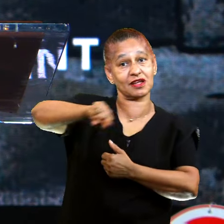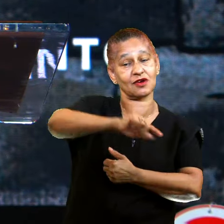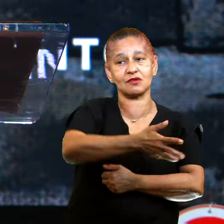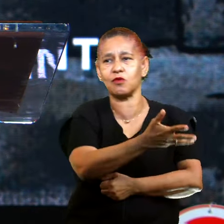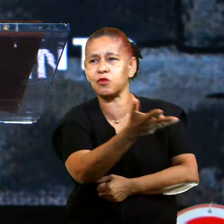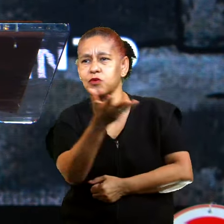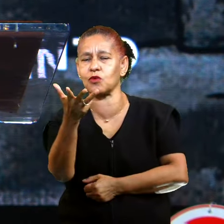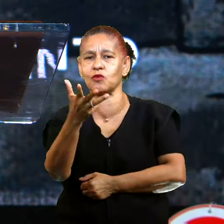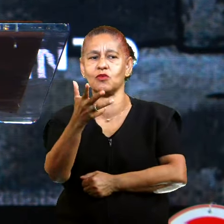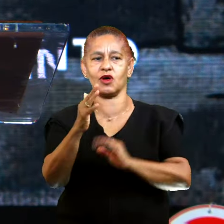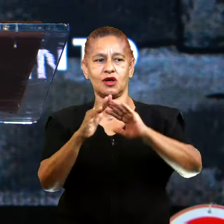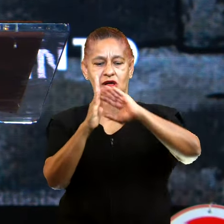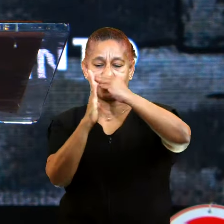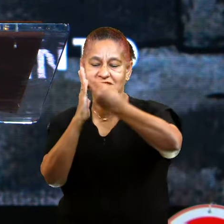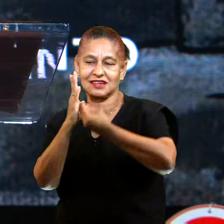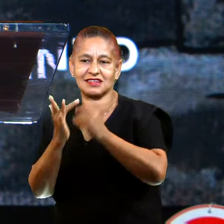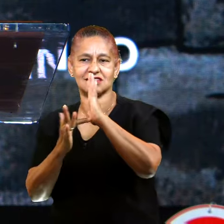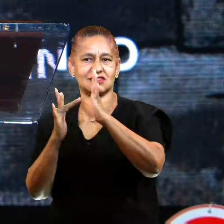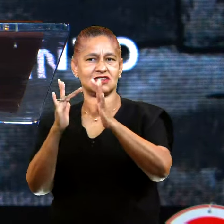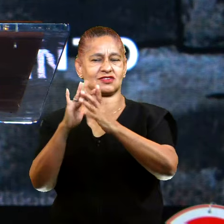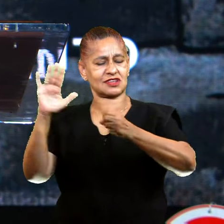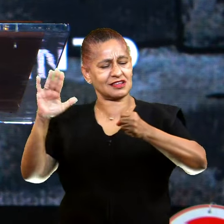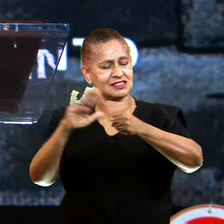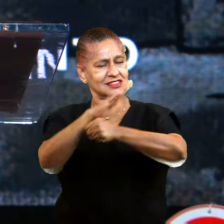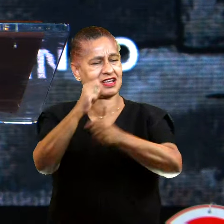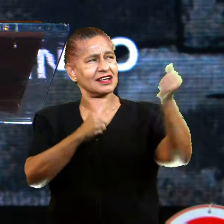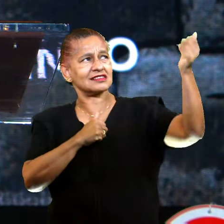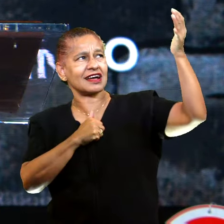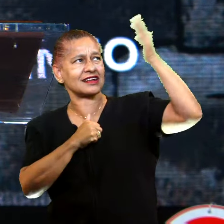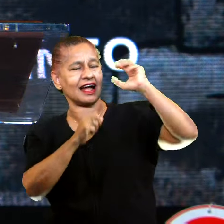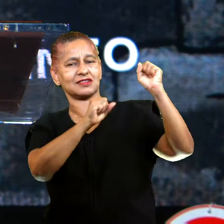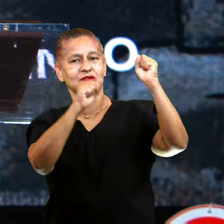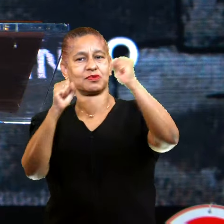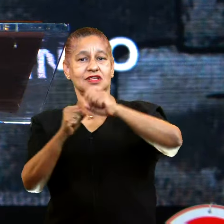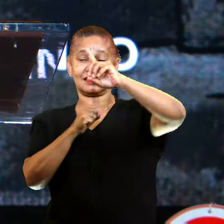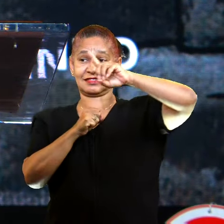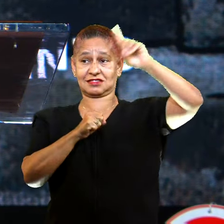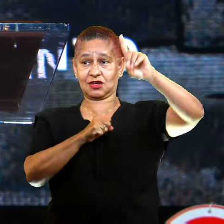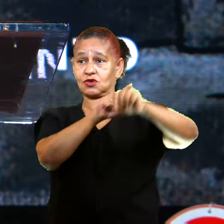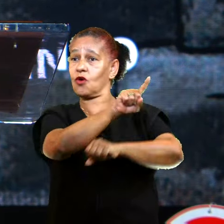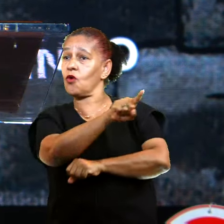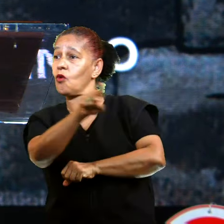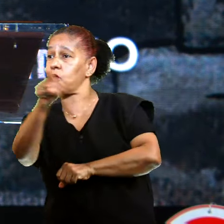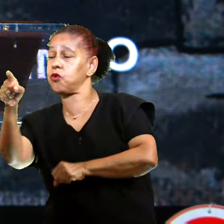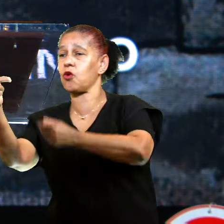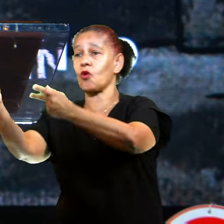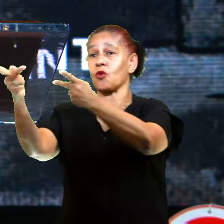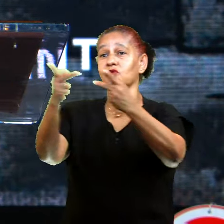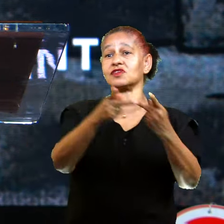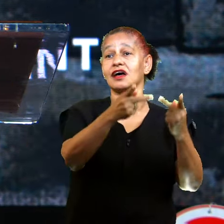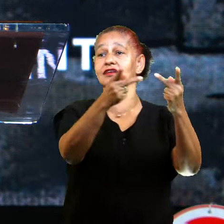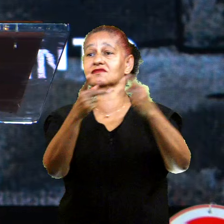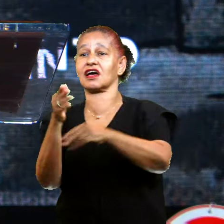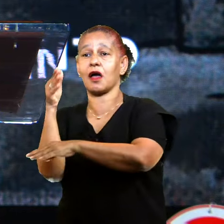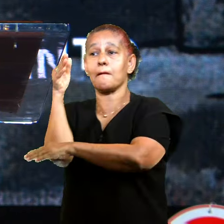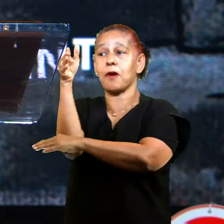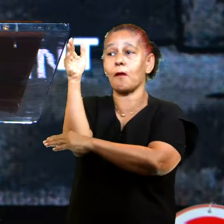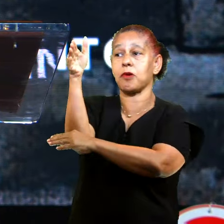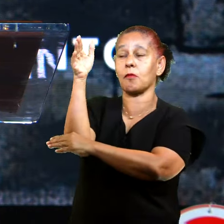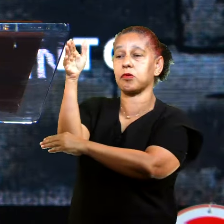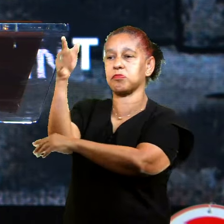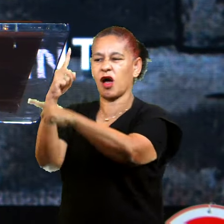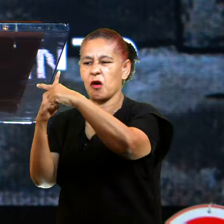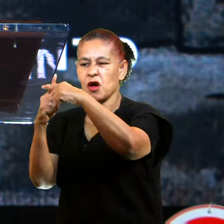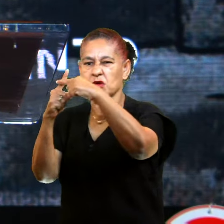Jesus que é revestida da graça e do poder de Deus. A igreja é convidada a visitar os sepulcros da cidade de